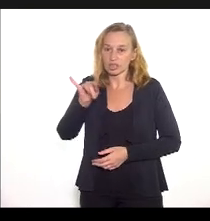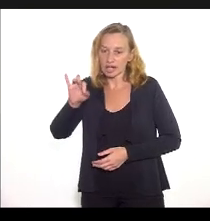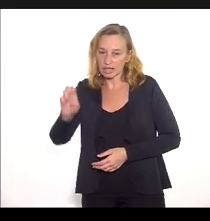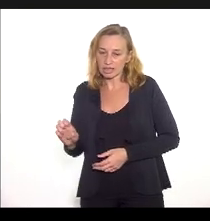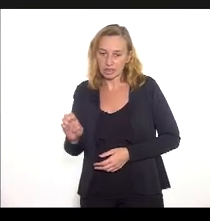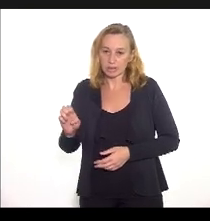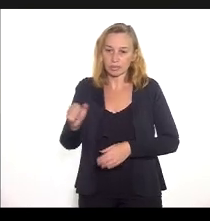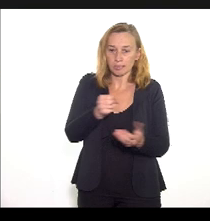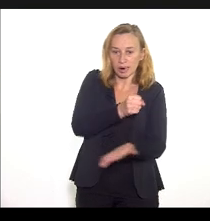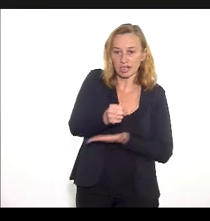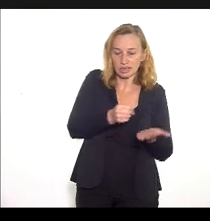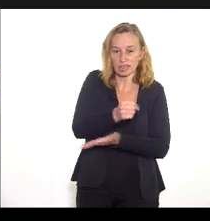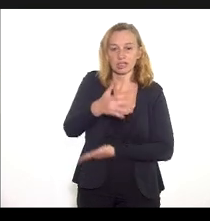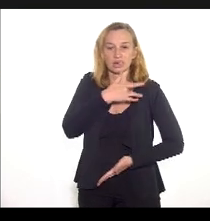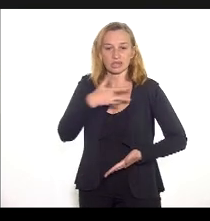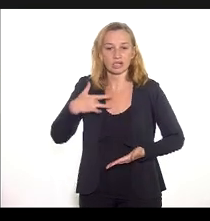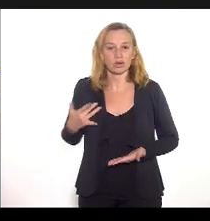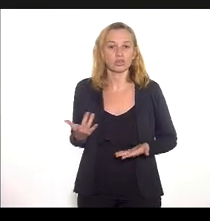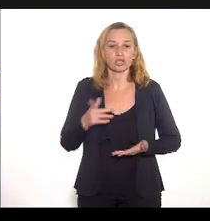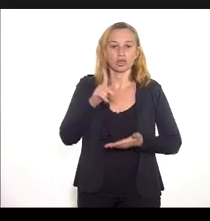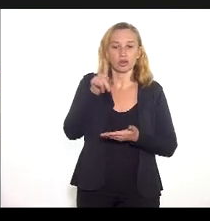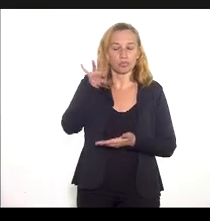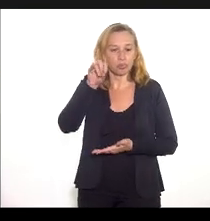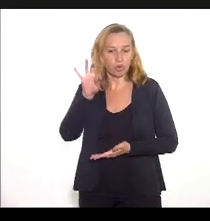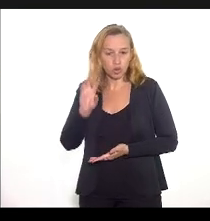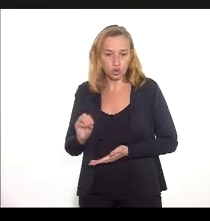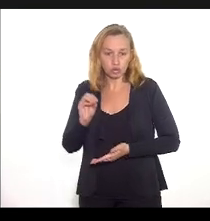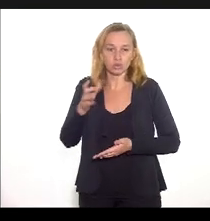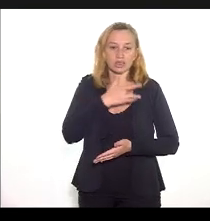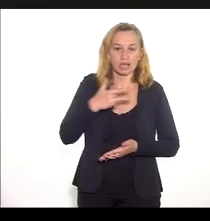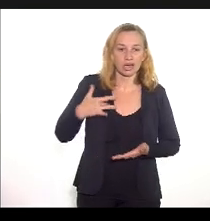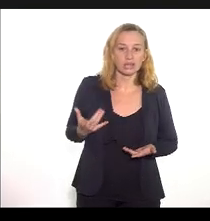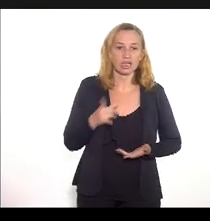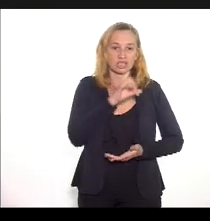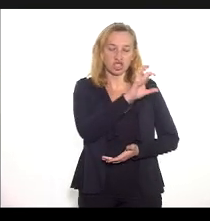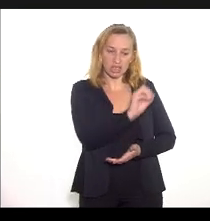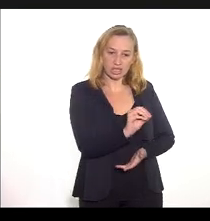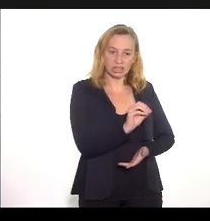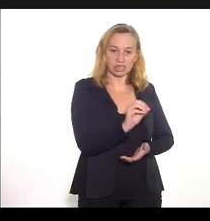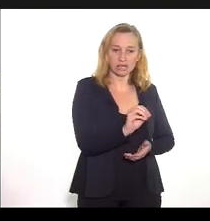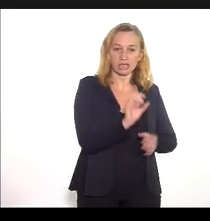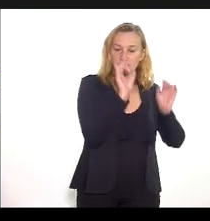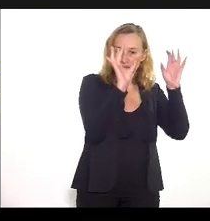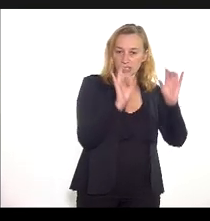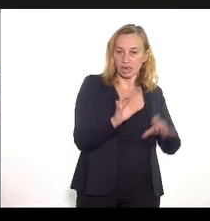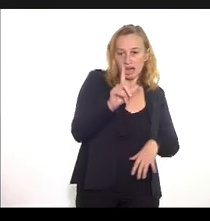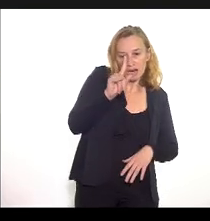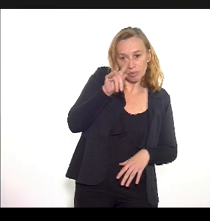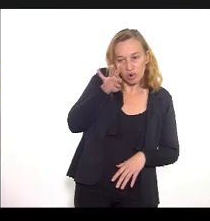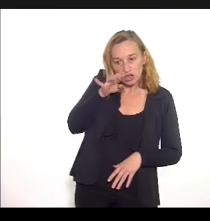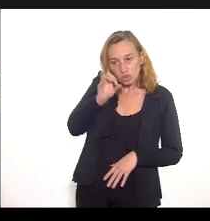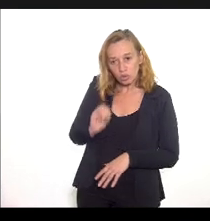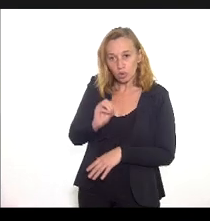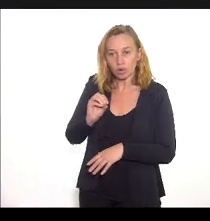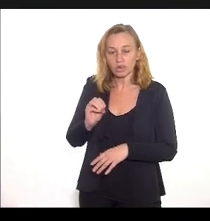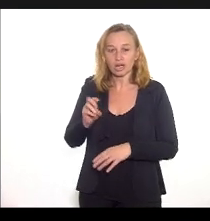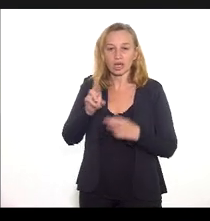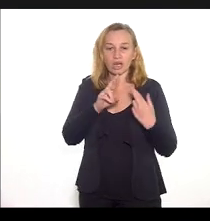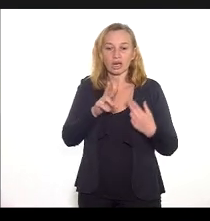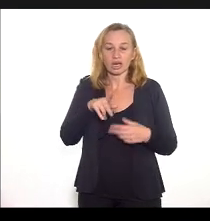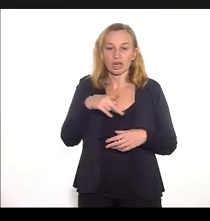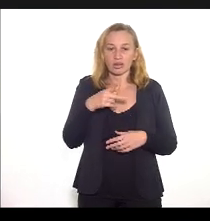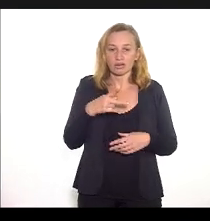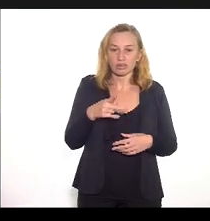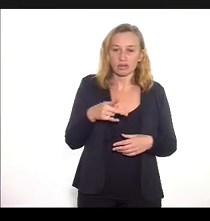e posto de saúde. As clínicas especializadas ambulatórias especializadas respondem